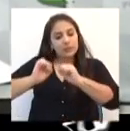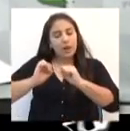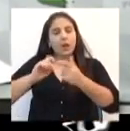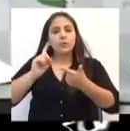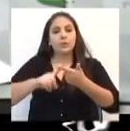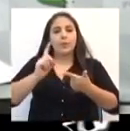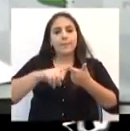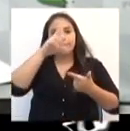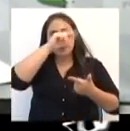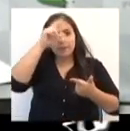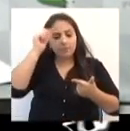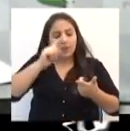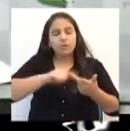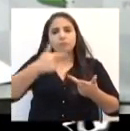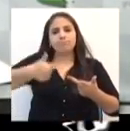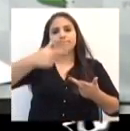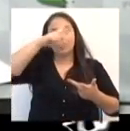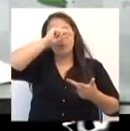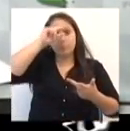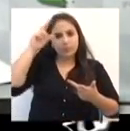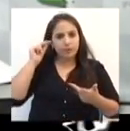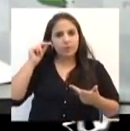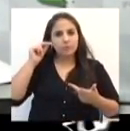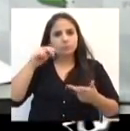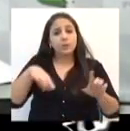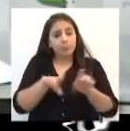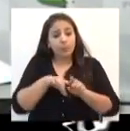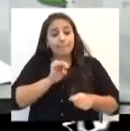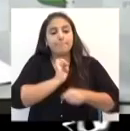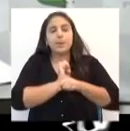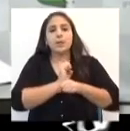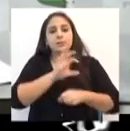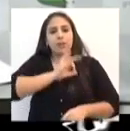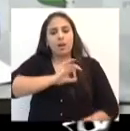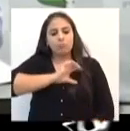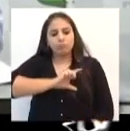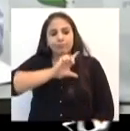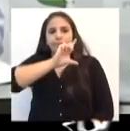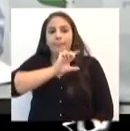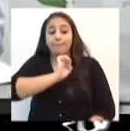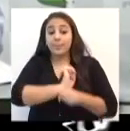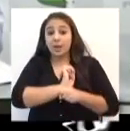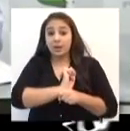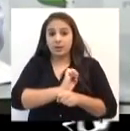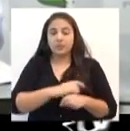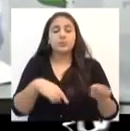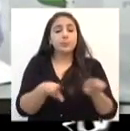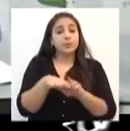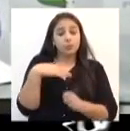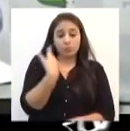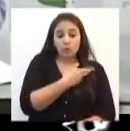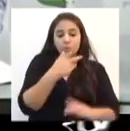vice, e das autarquias. Essa é a oportunidade. Tanto é que nós, vereadores,